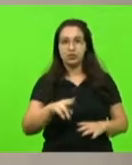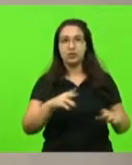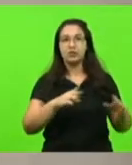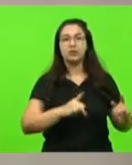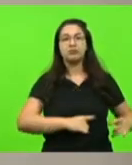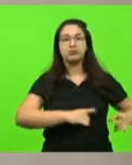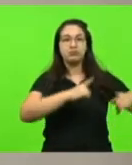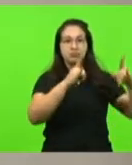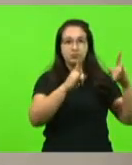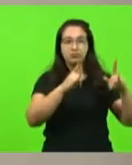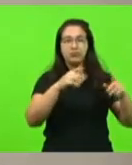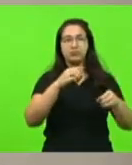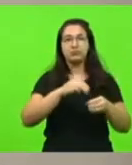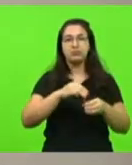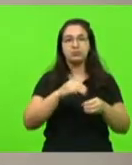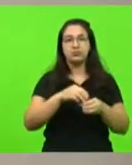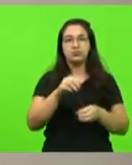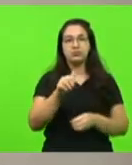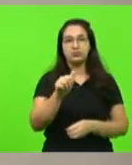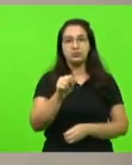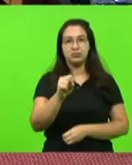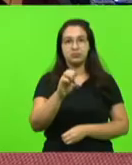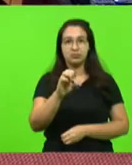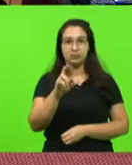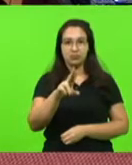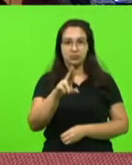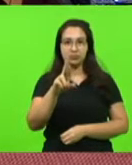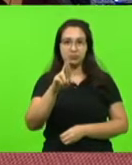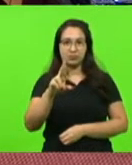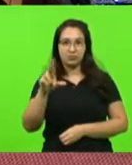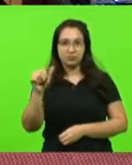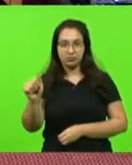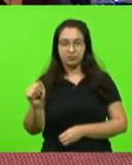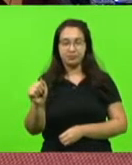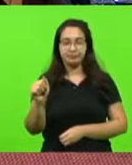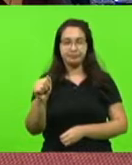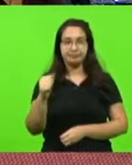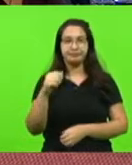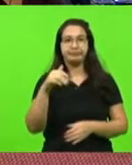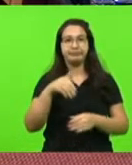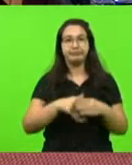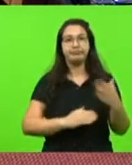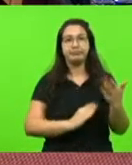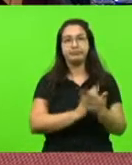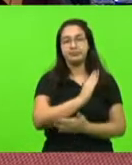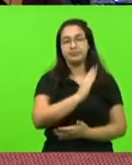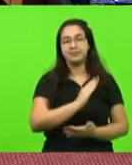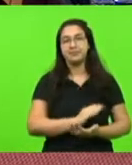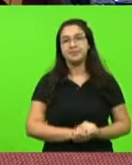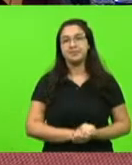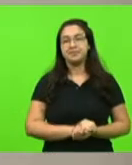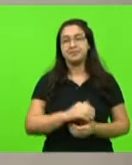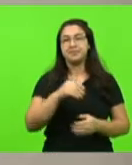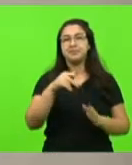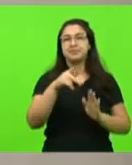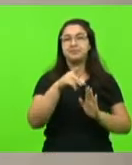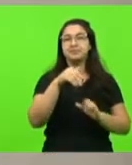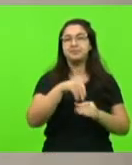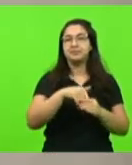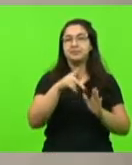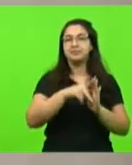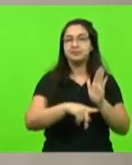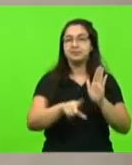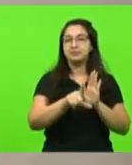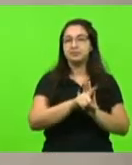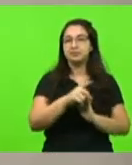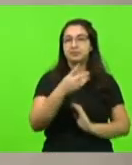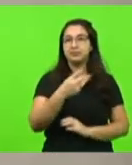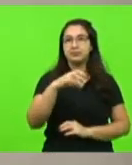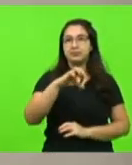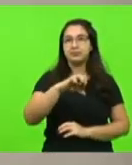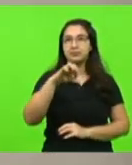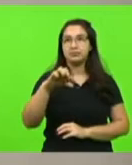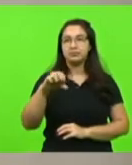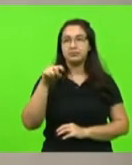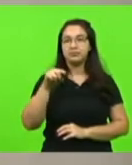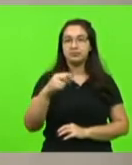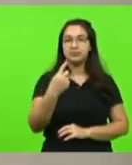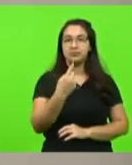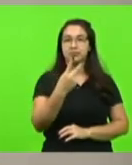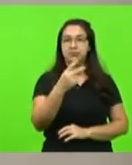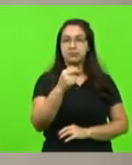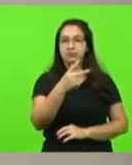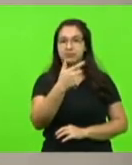imóvel